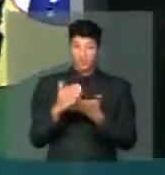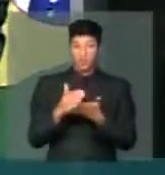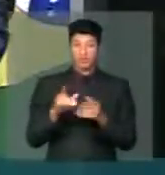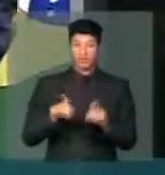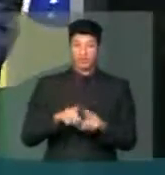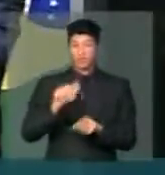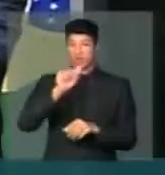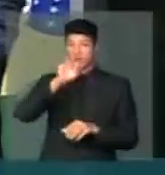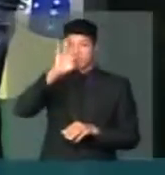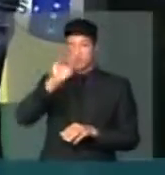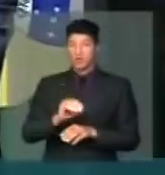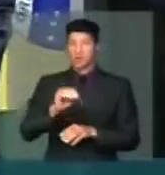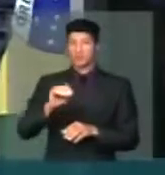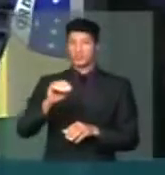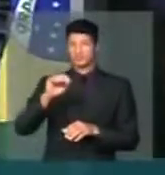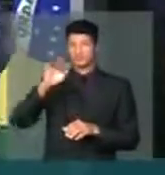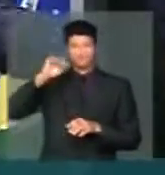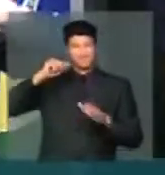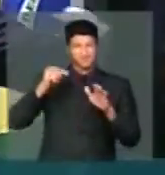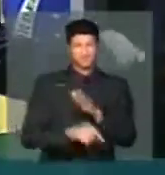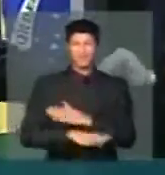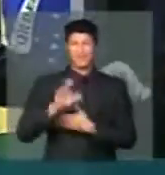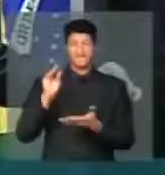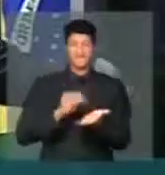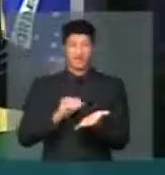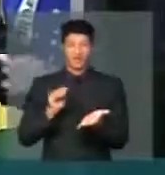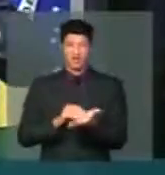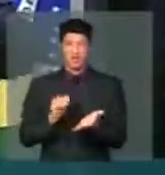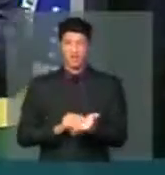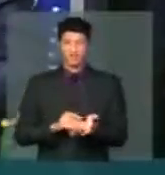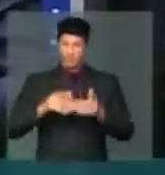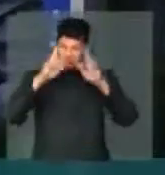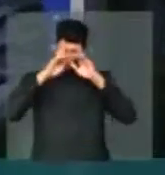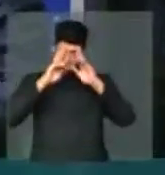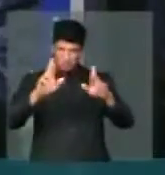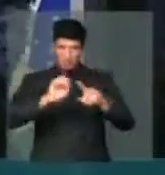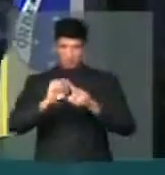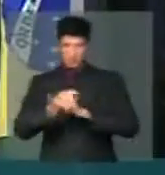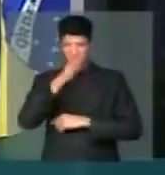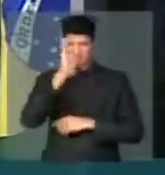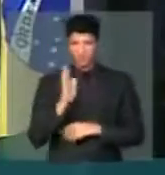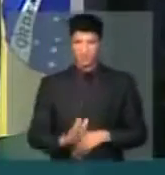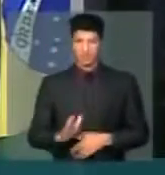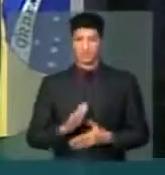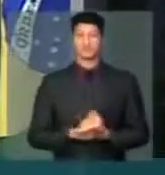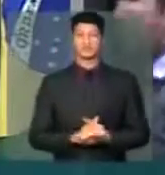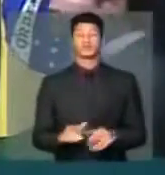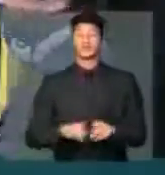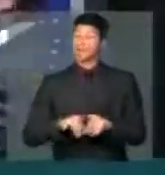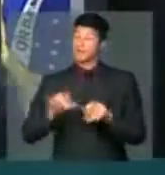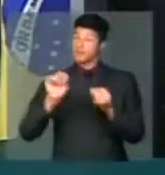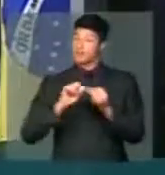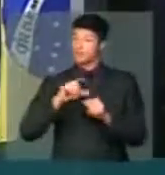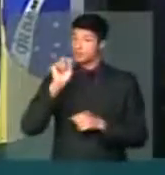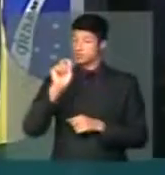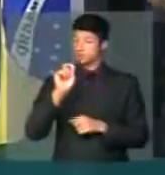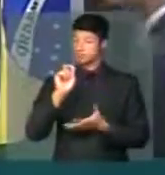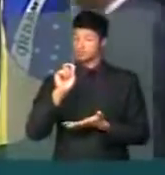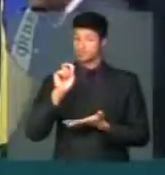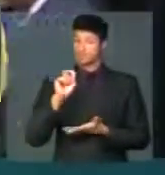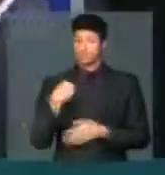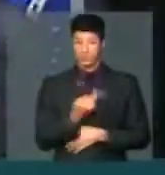um ato de absoluta falta de respeito com a sociedade brasileira e que faz com que